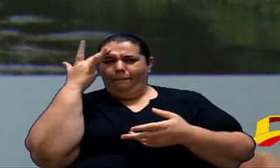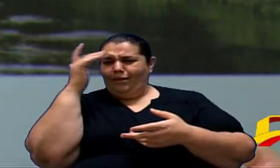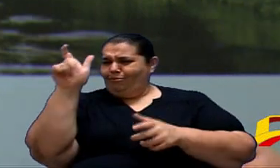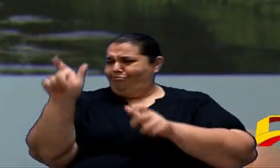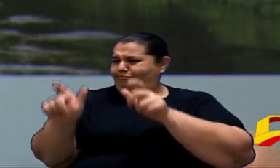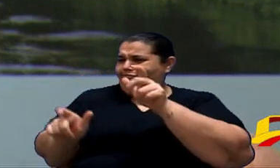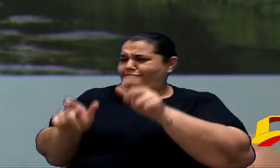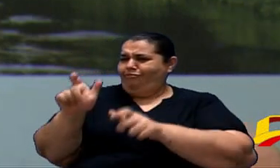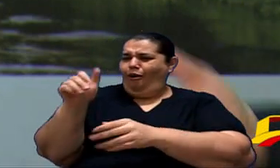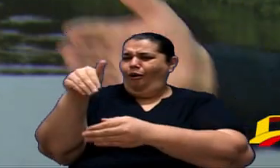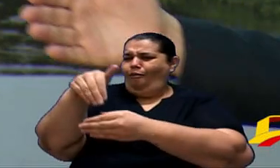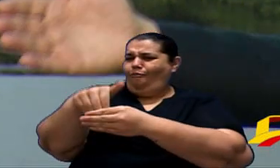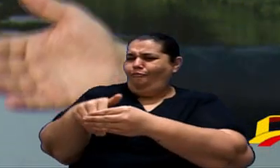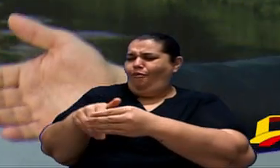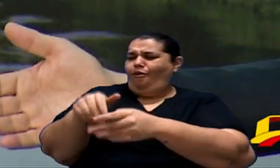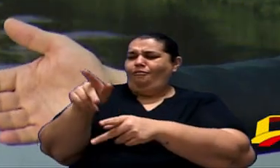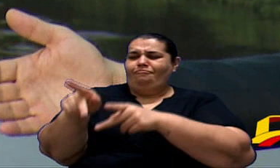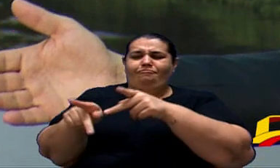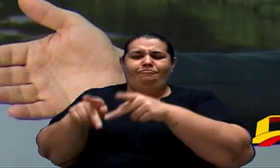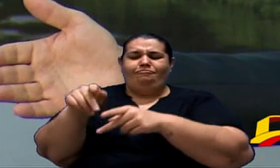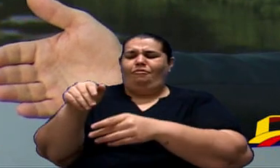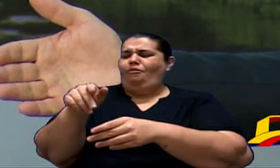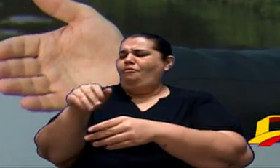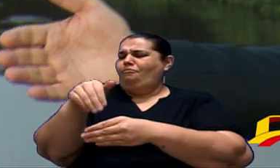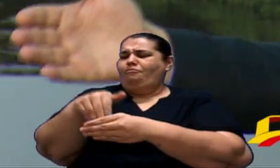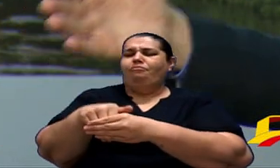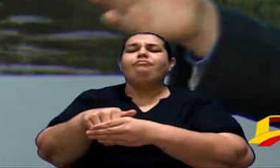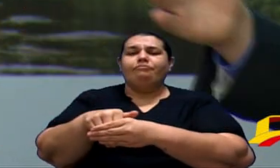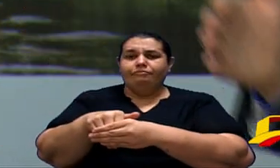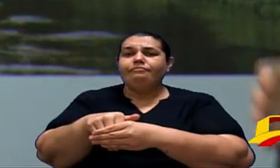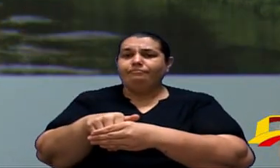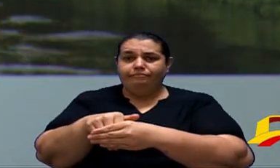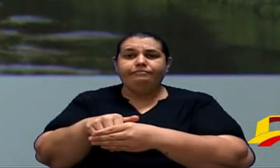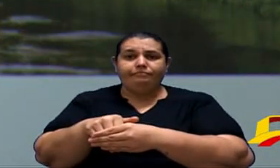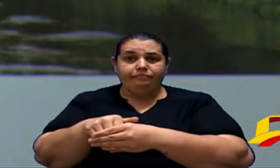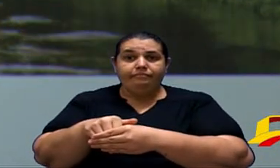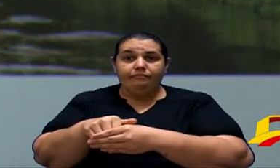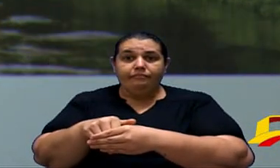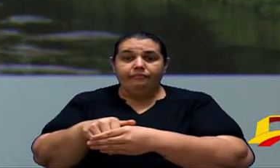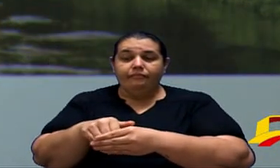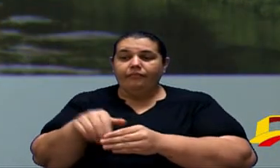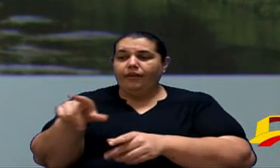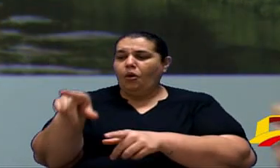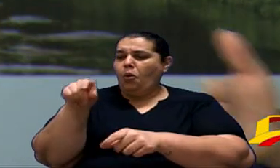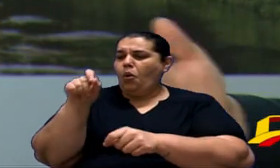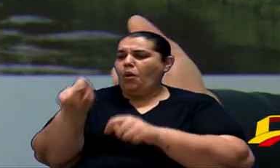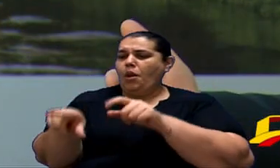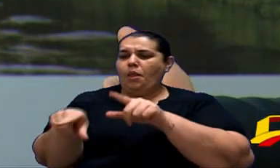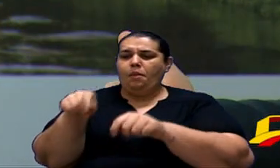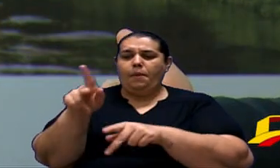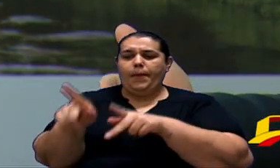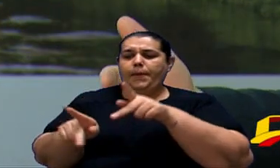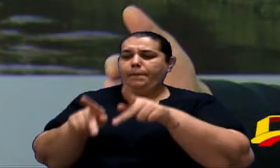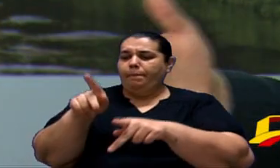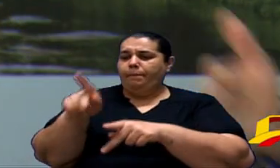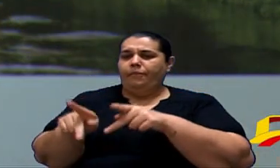Eleitas Legitimamente Pela População Que Ora